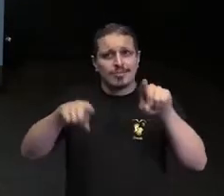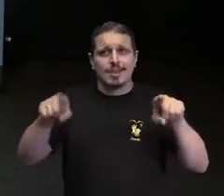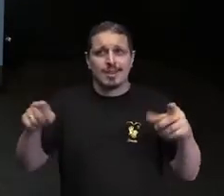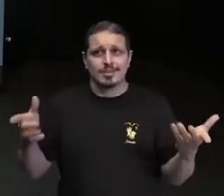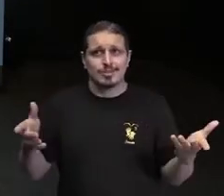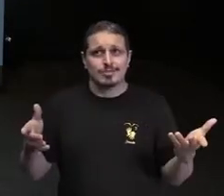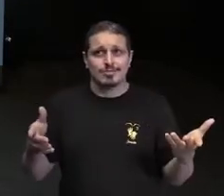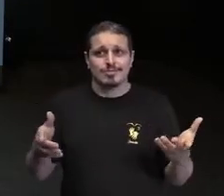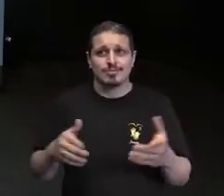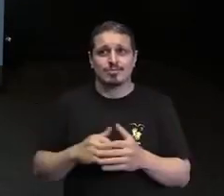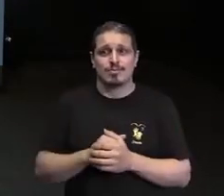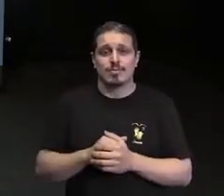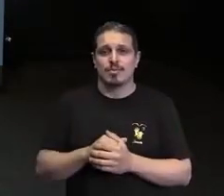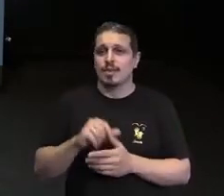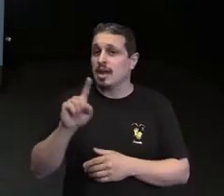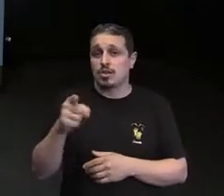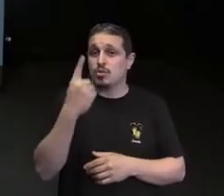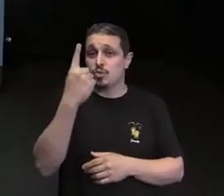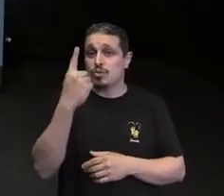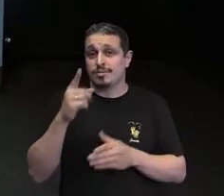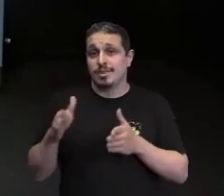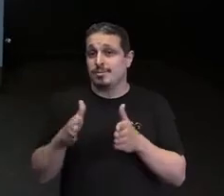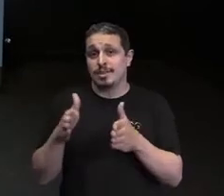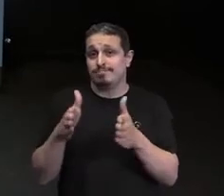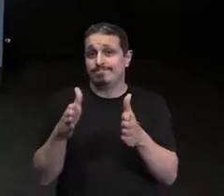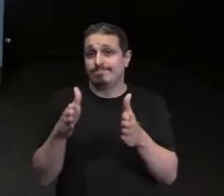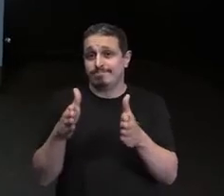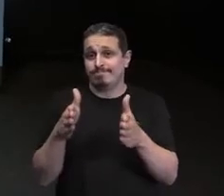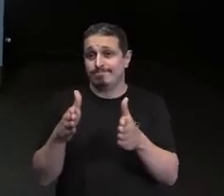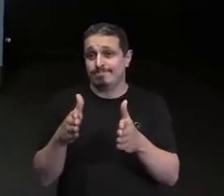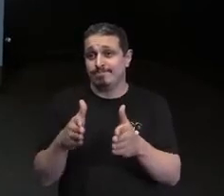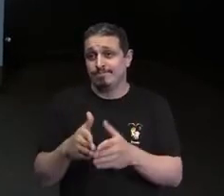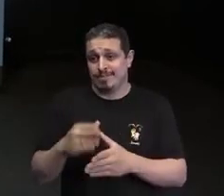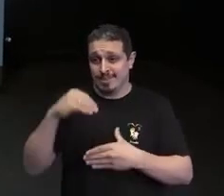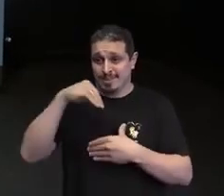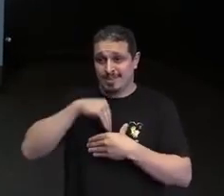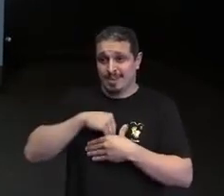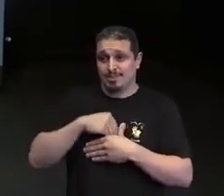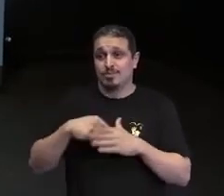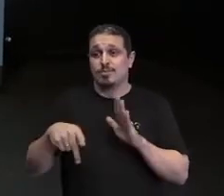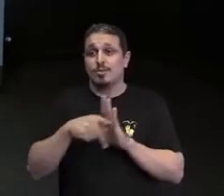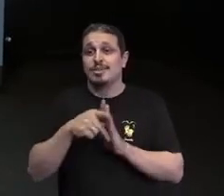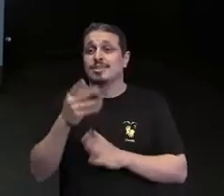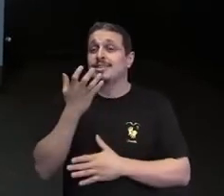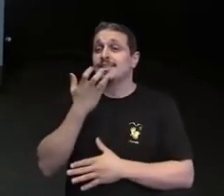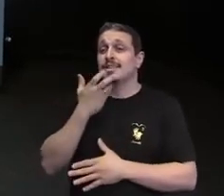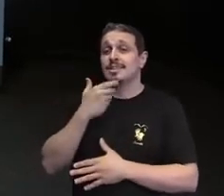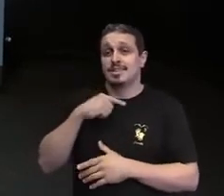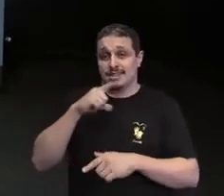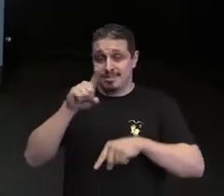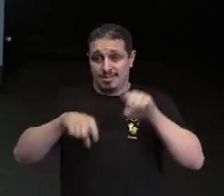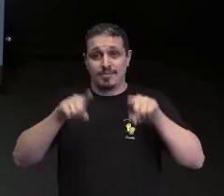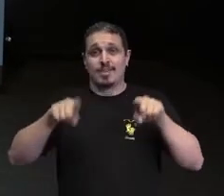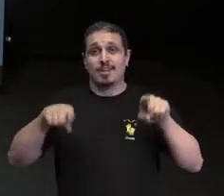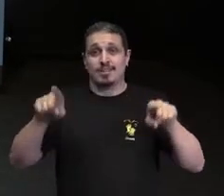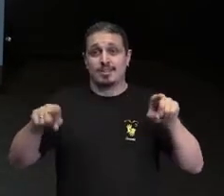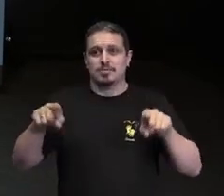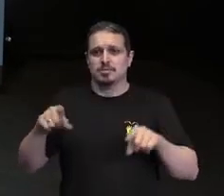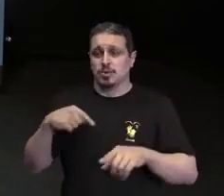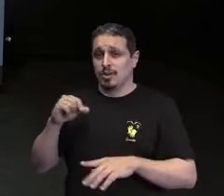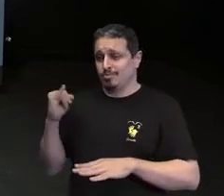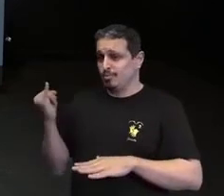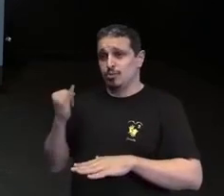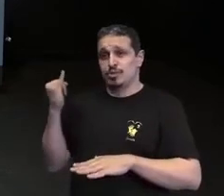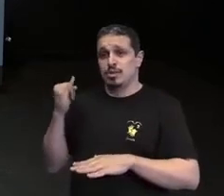E dentro da nossa criança diversa, é extremamente importante que a gente não fique apenas